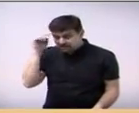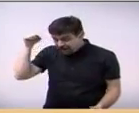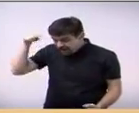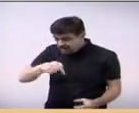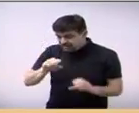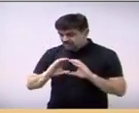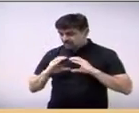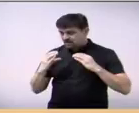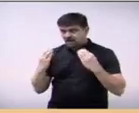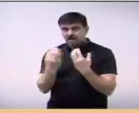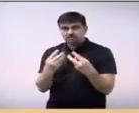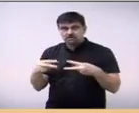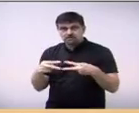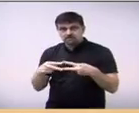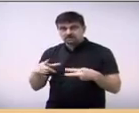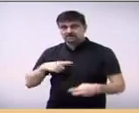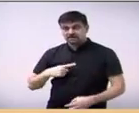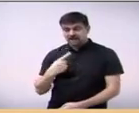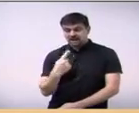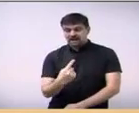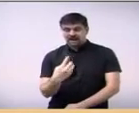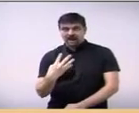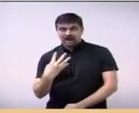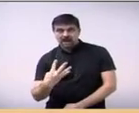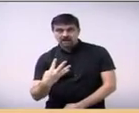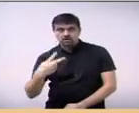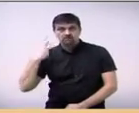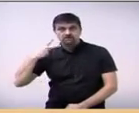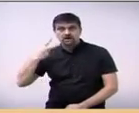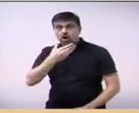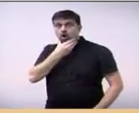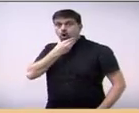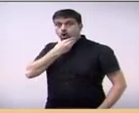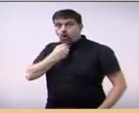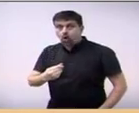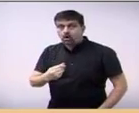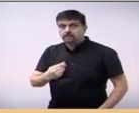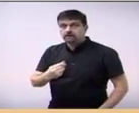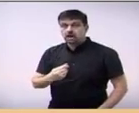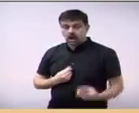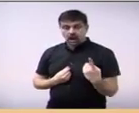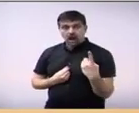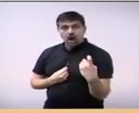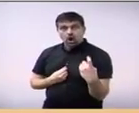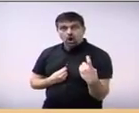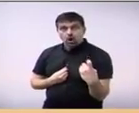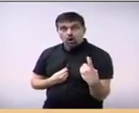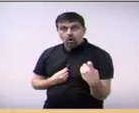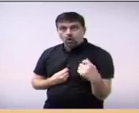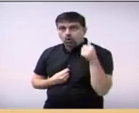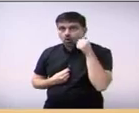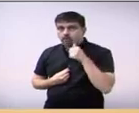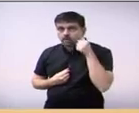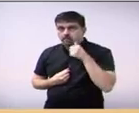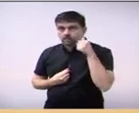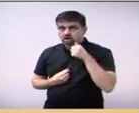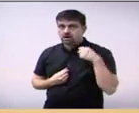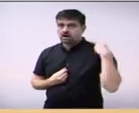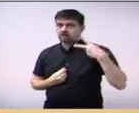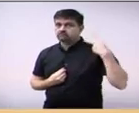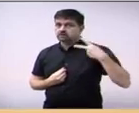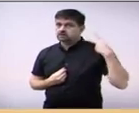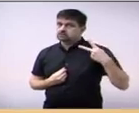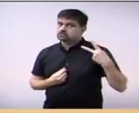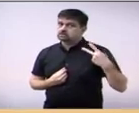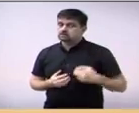casa, nós temos 14 vereadores homens e uma vereadora mulher. No